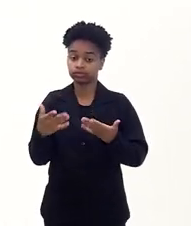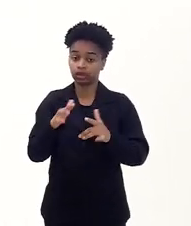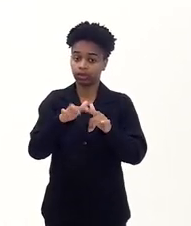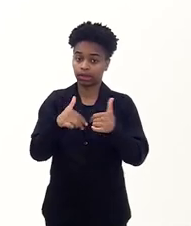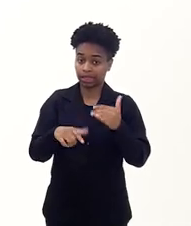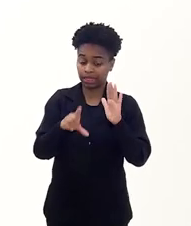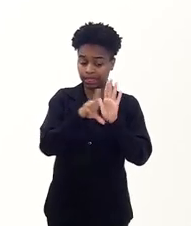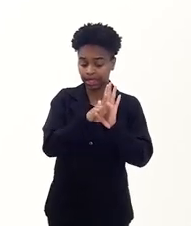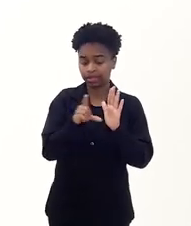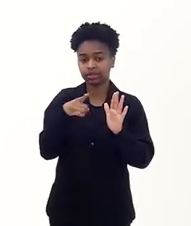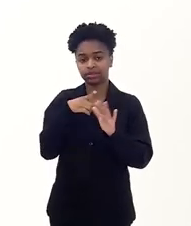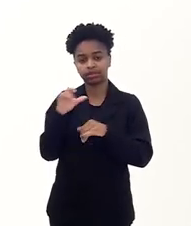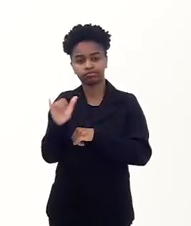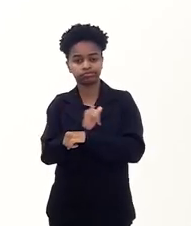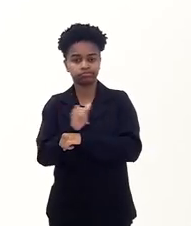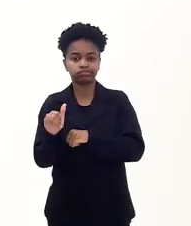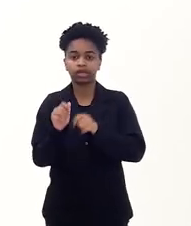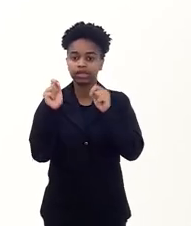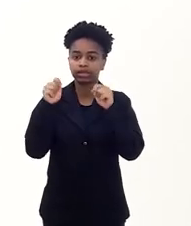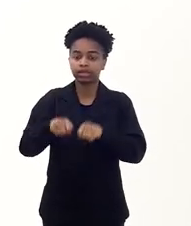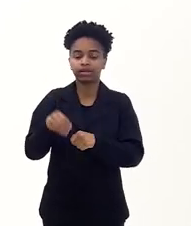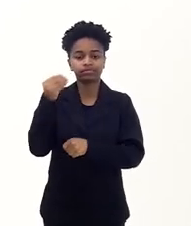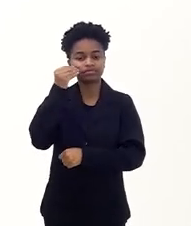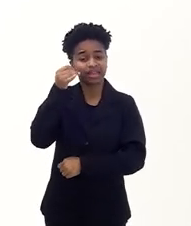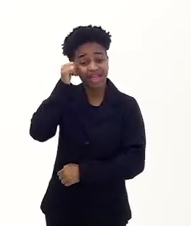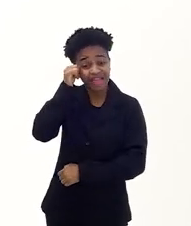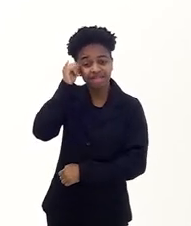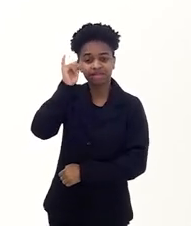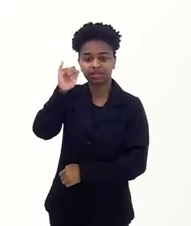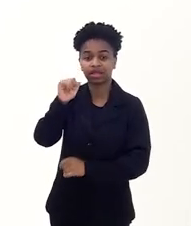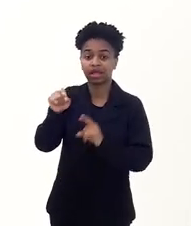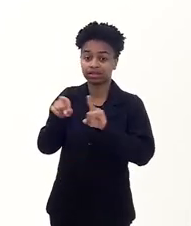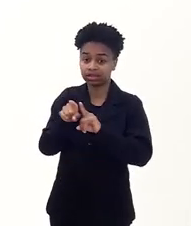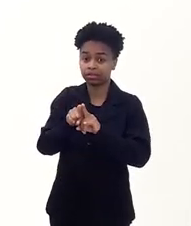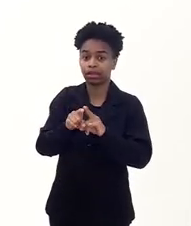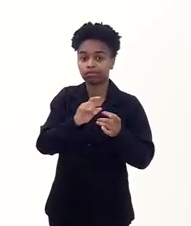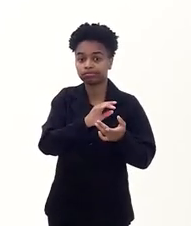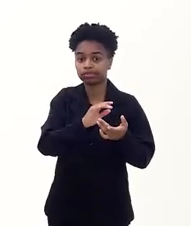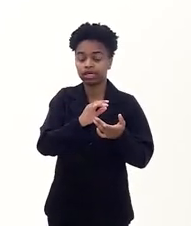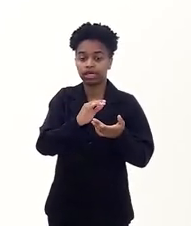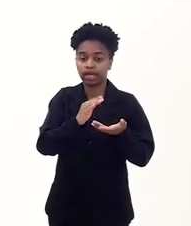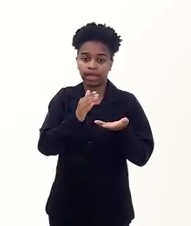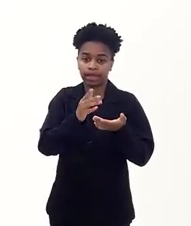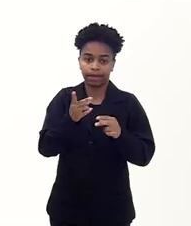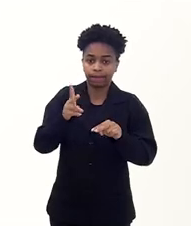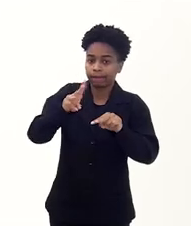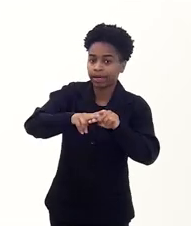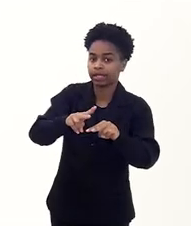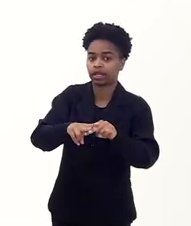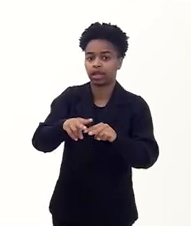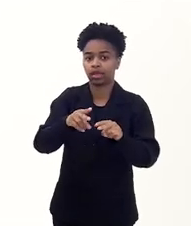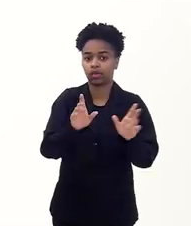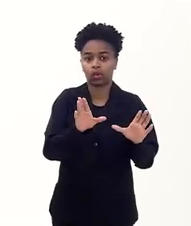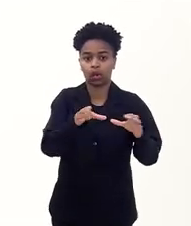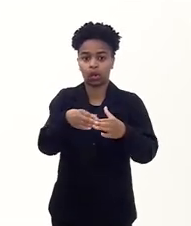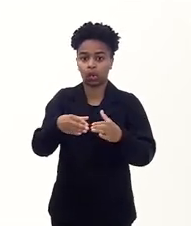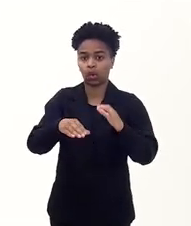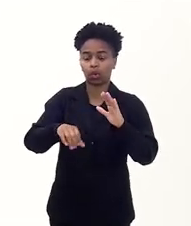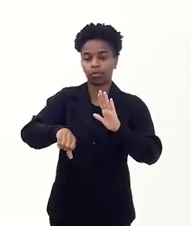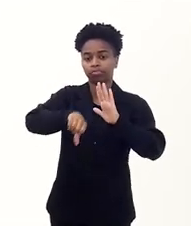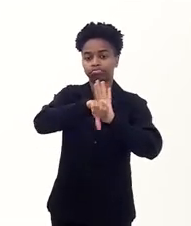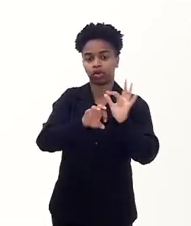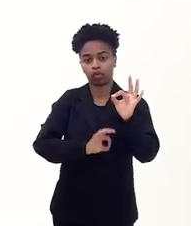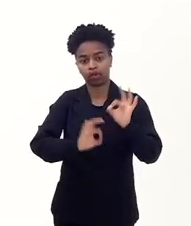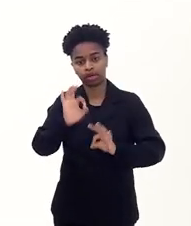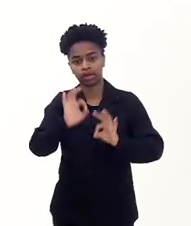tem instrumentos para poder prevenir e reprimir esse crime organizado que